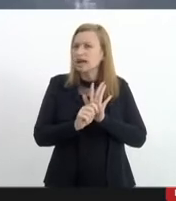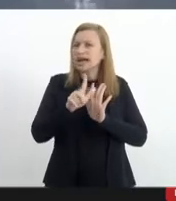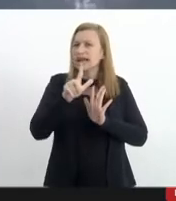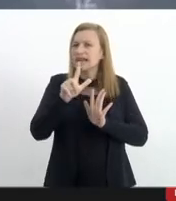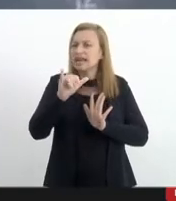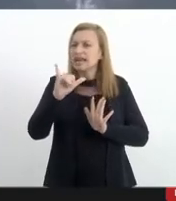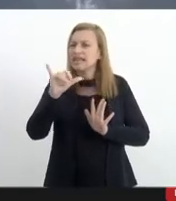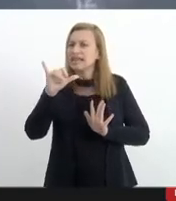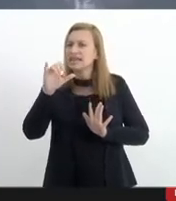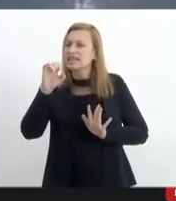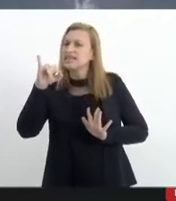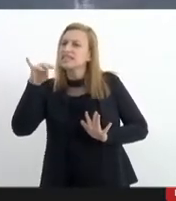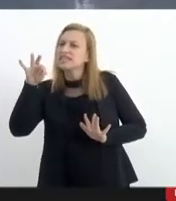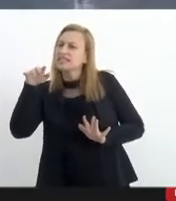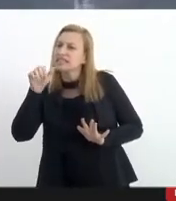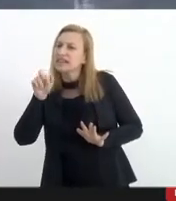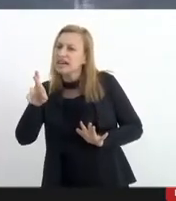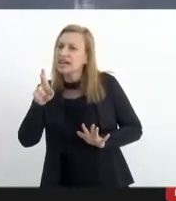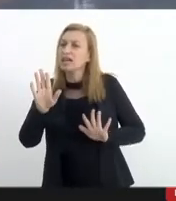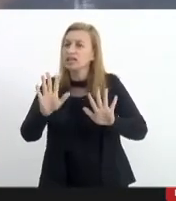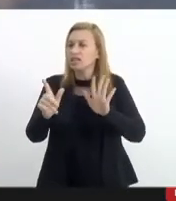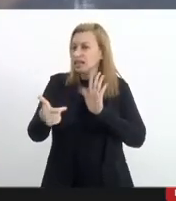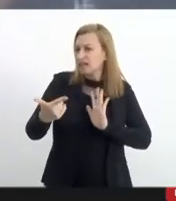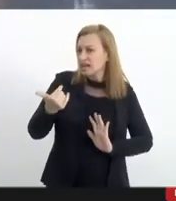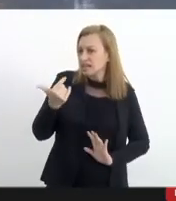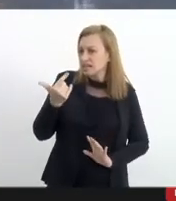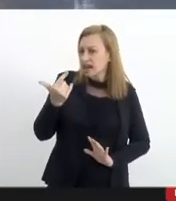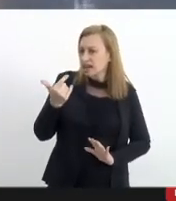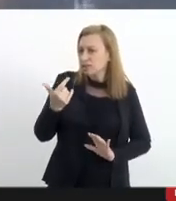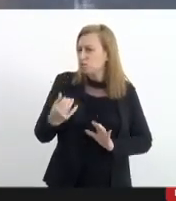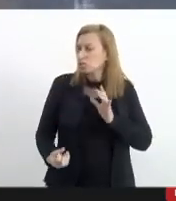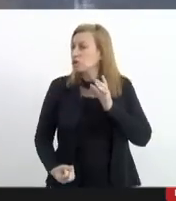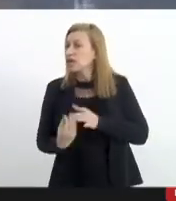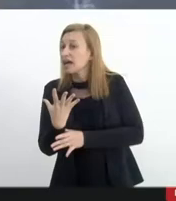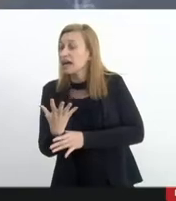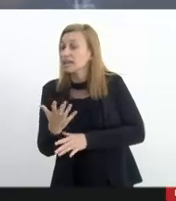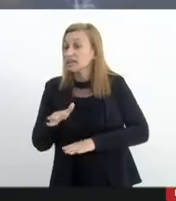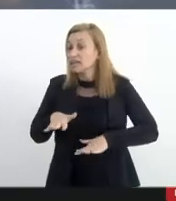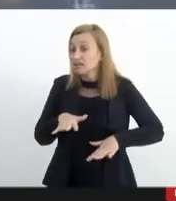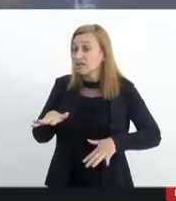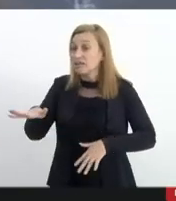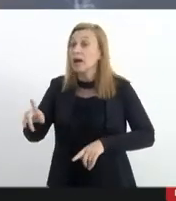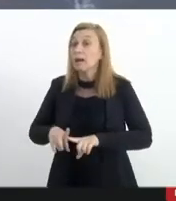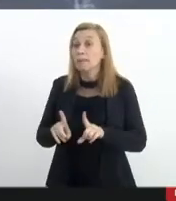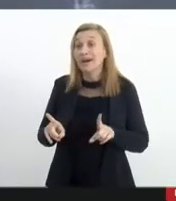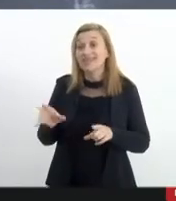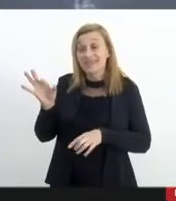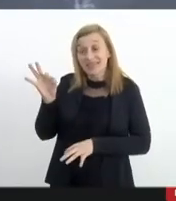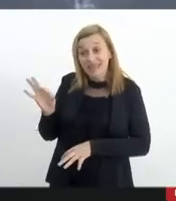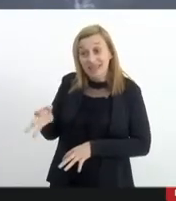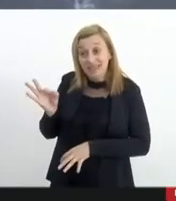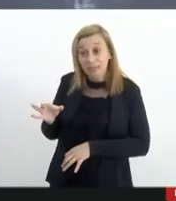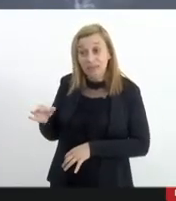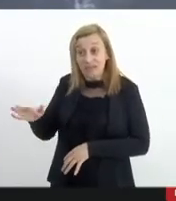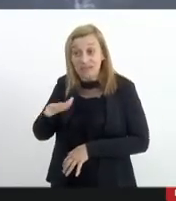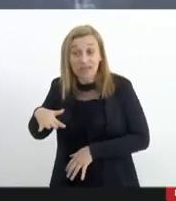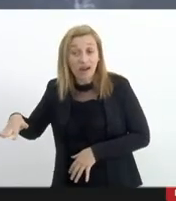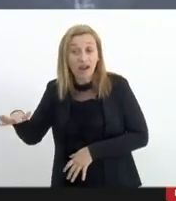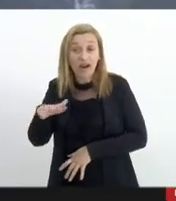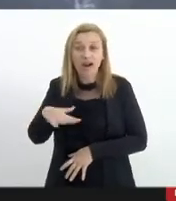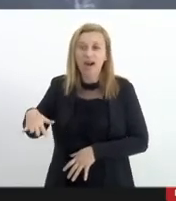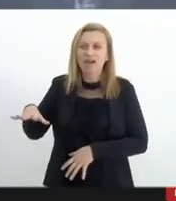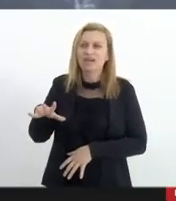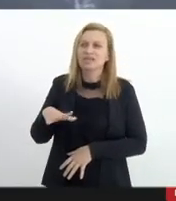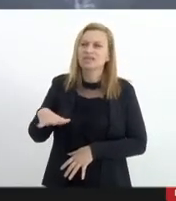as armas elas não são produzidas nas favelas mas justamente nessas áreas onde a